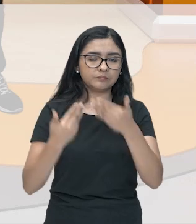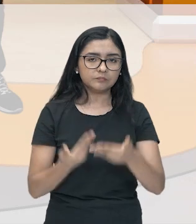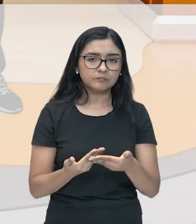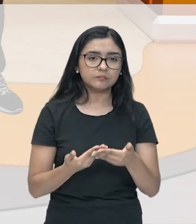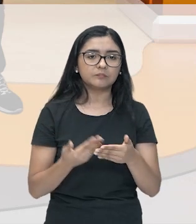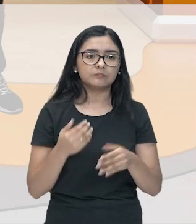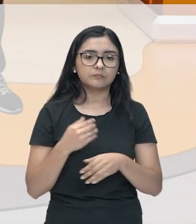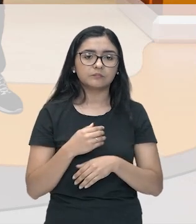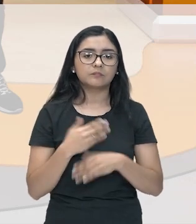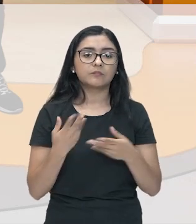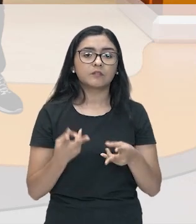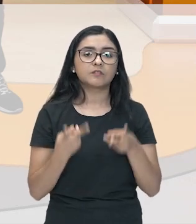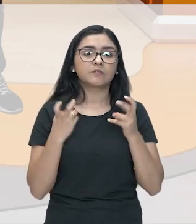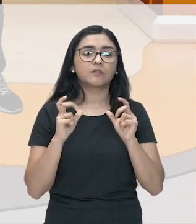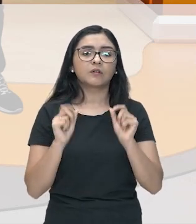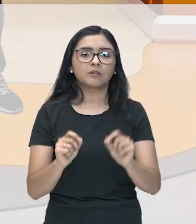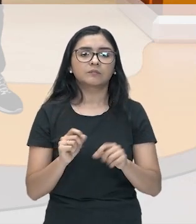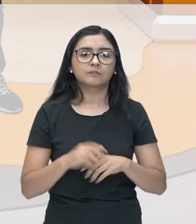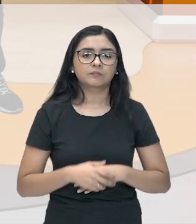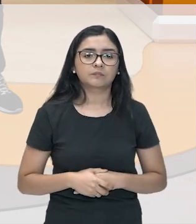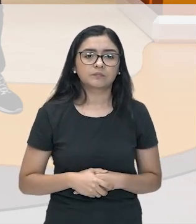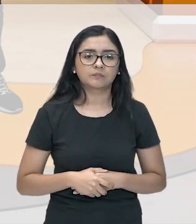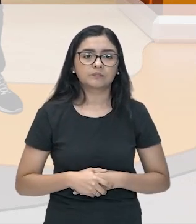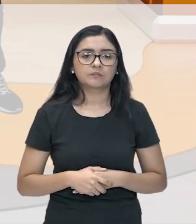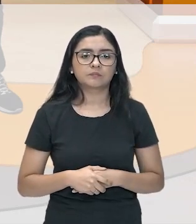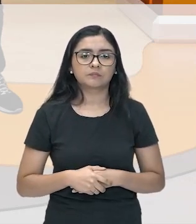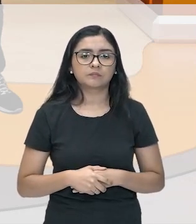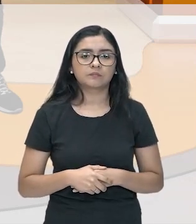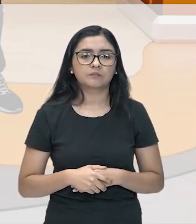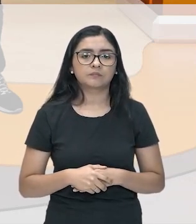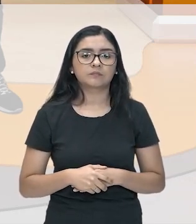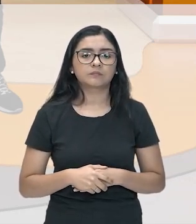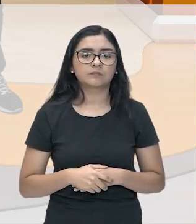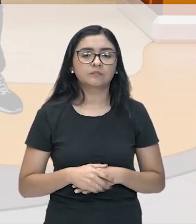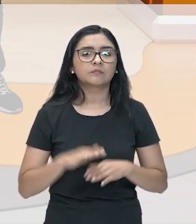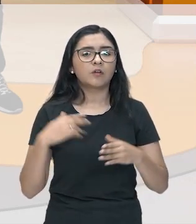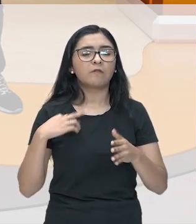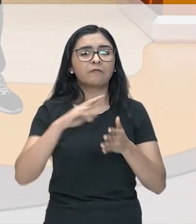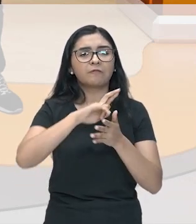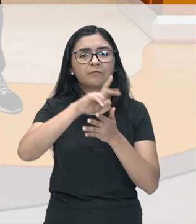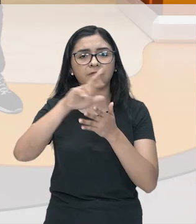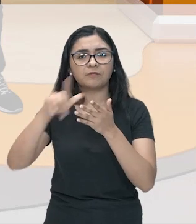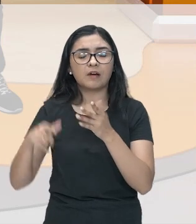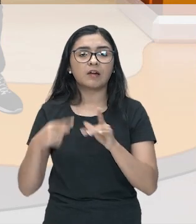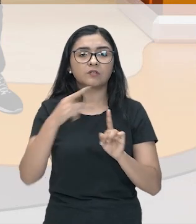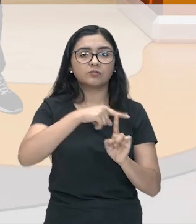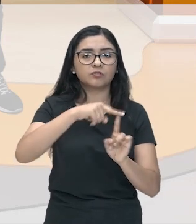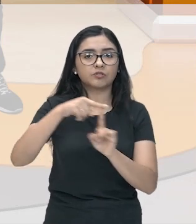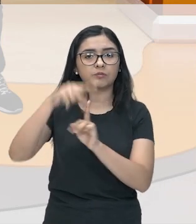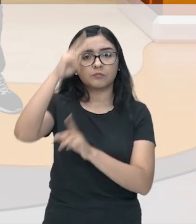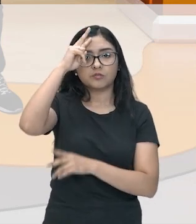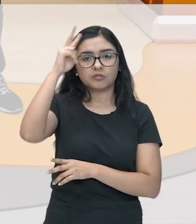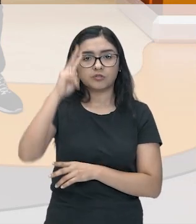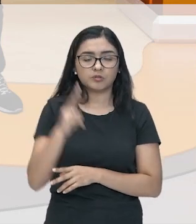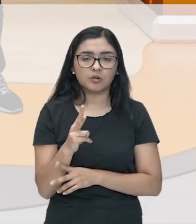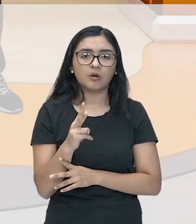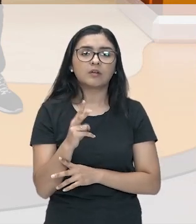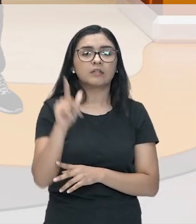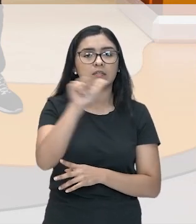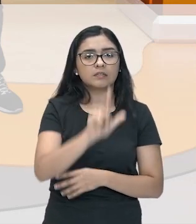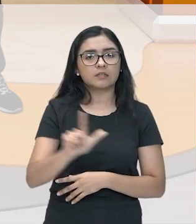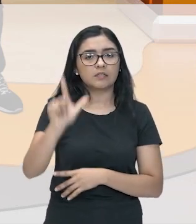vamos ver aí as epopeias de Homero em Líada e Odisseia que são obras primas literárias que